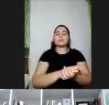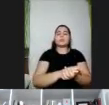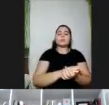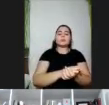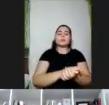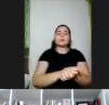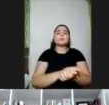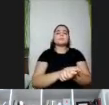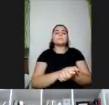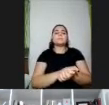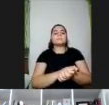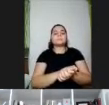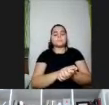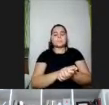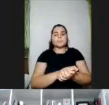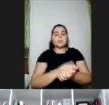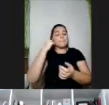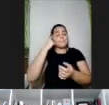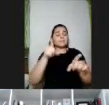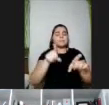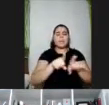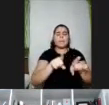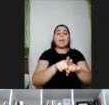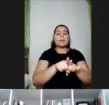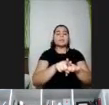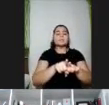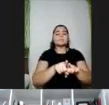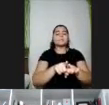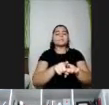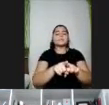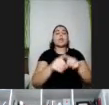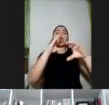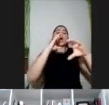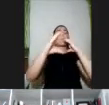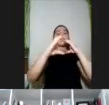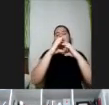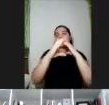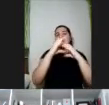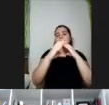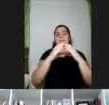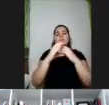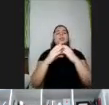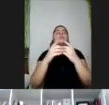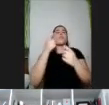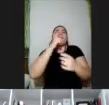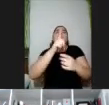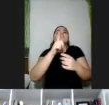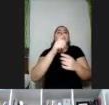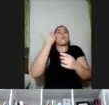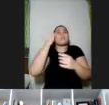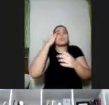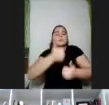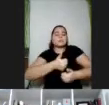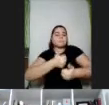personalidade, pensando também na questão em relação à comunicação de promover fácil entendimento,